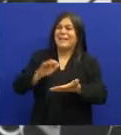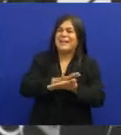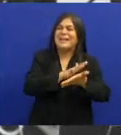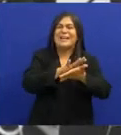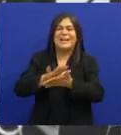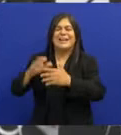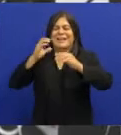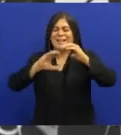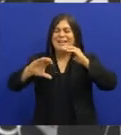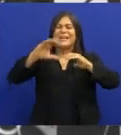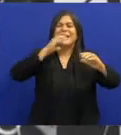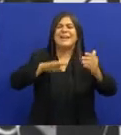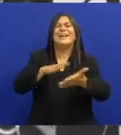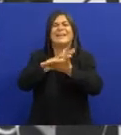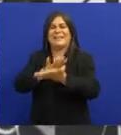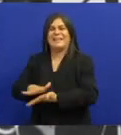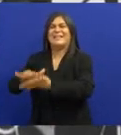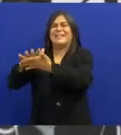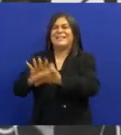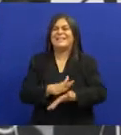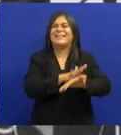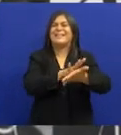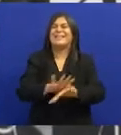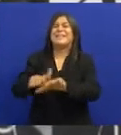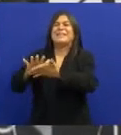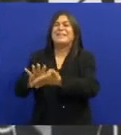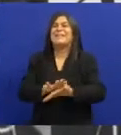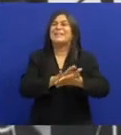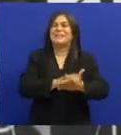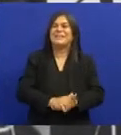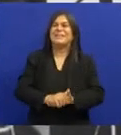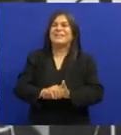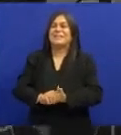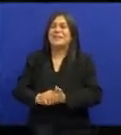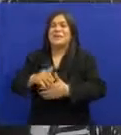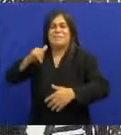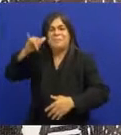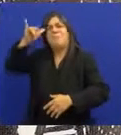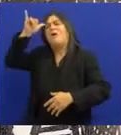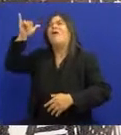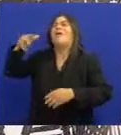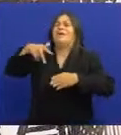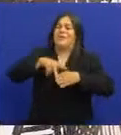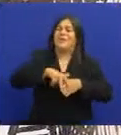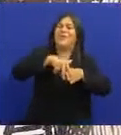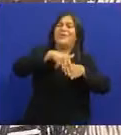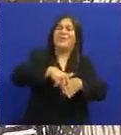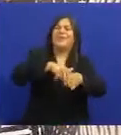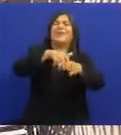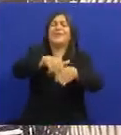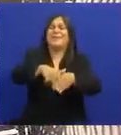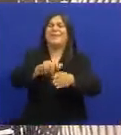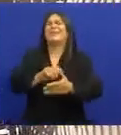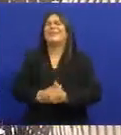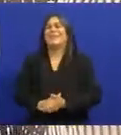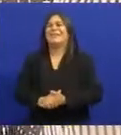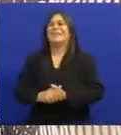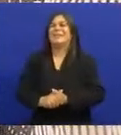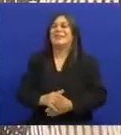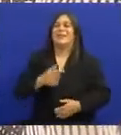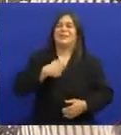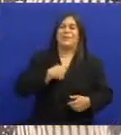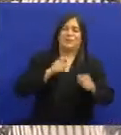Oi, carreiro, carrear Ei, carreiro, carrear Ai, meu boi não pode carrear Meu boi não pode